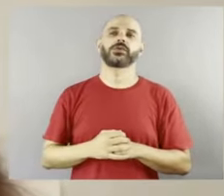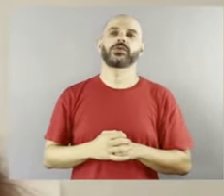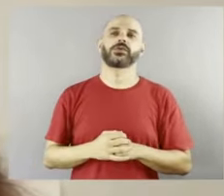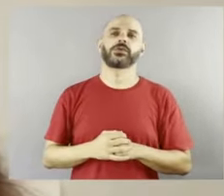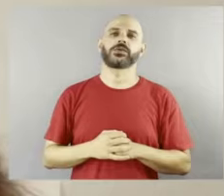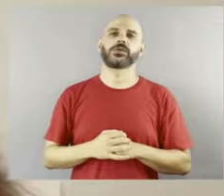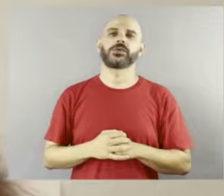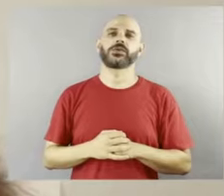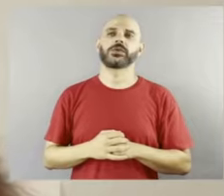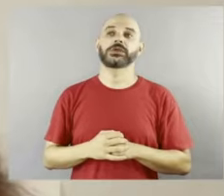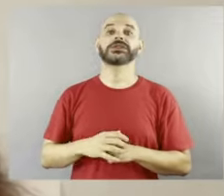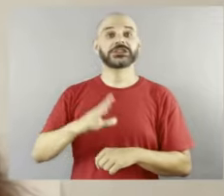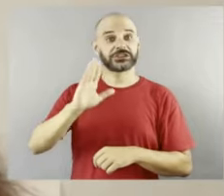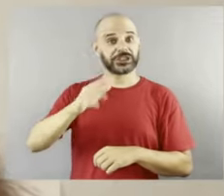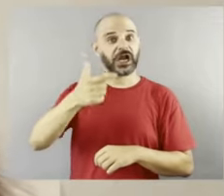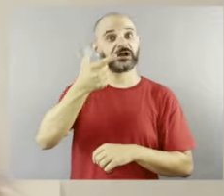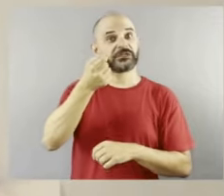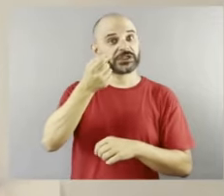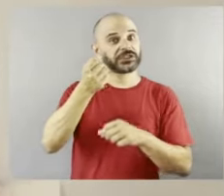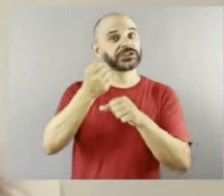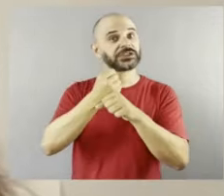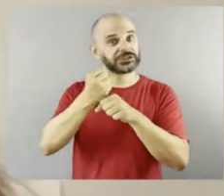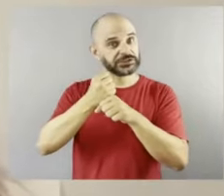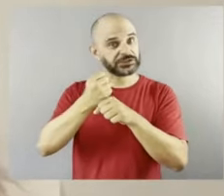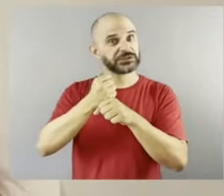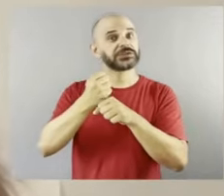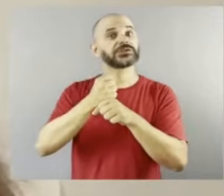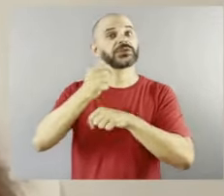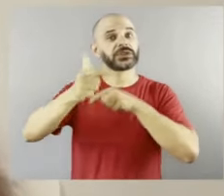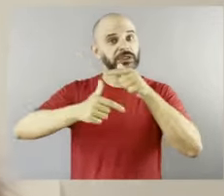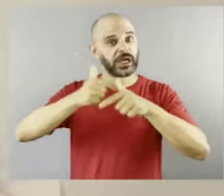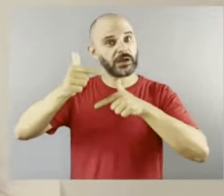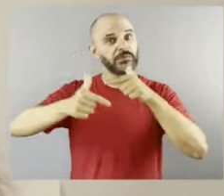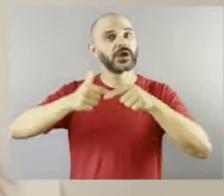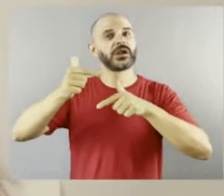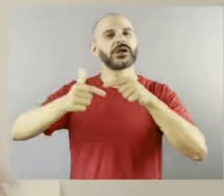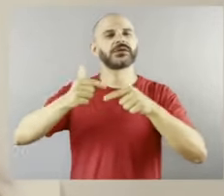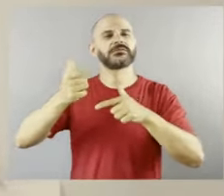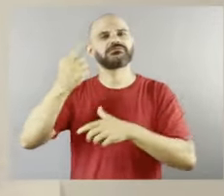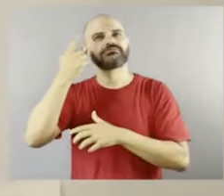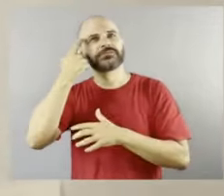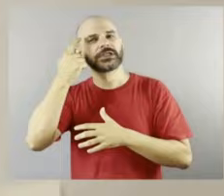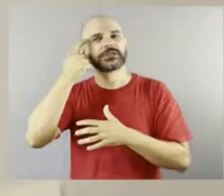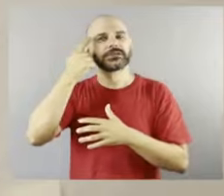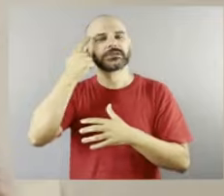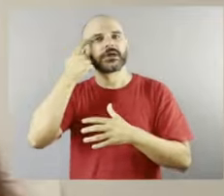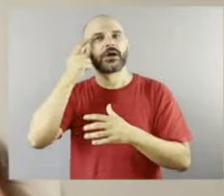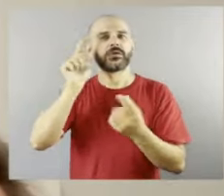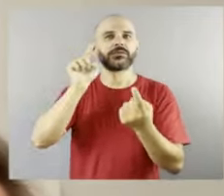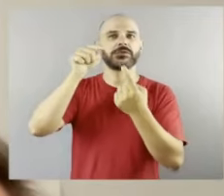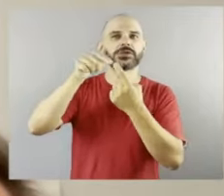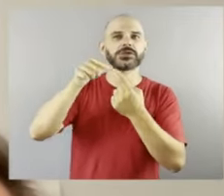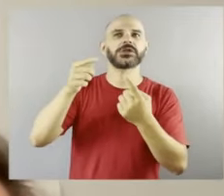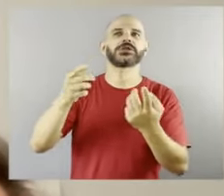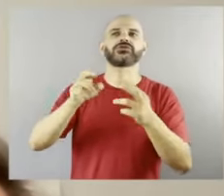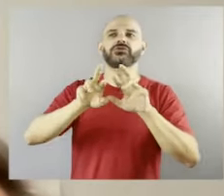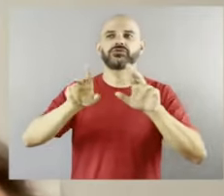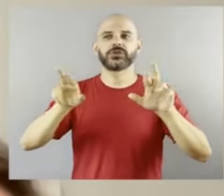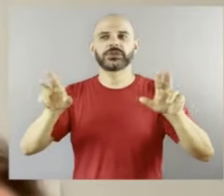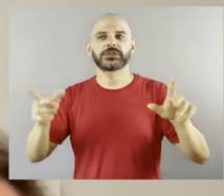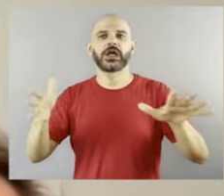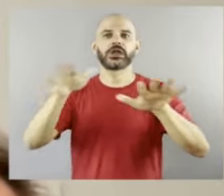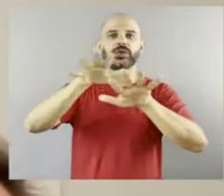trazendo... Em duas décadas, já trabalhar com essa pegada da diversidade, da inclusão